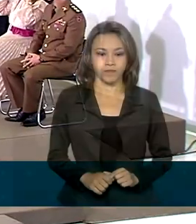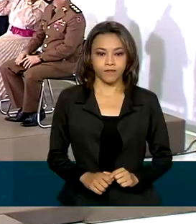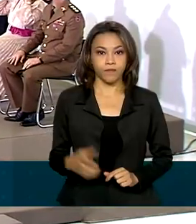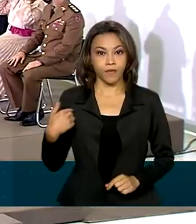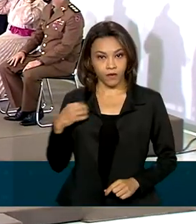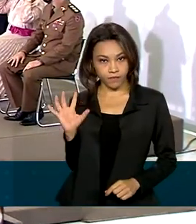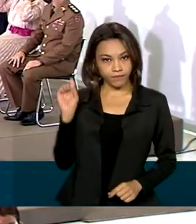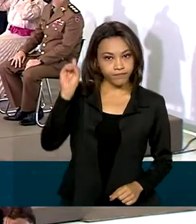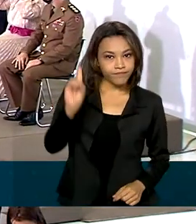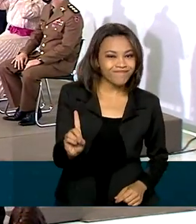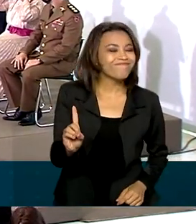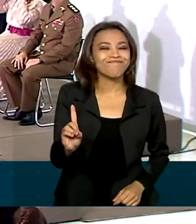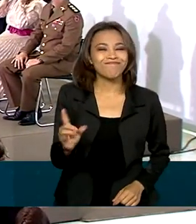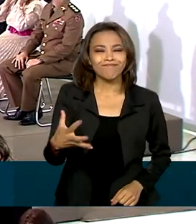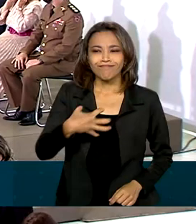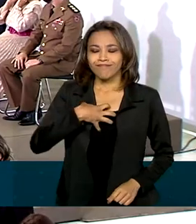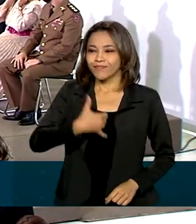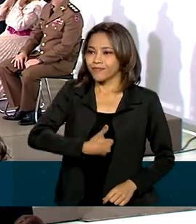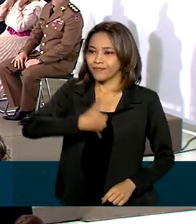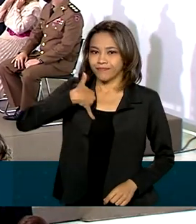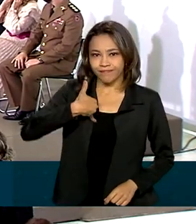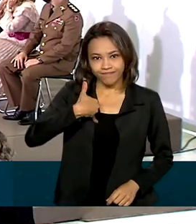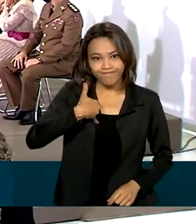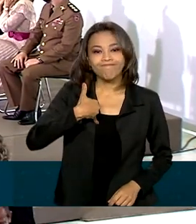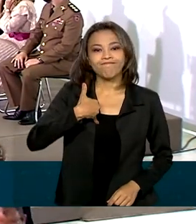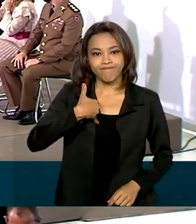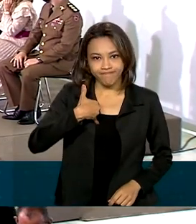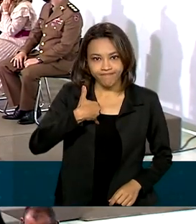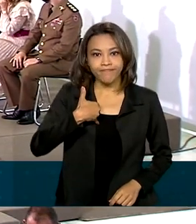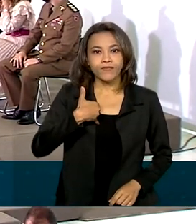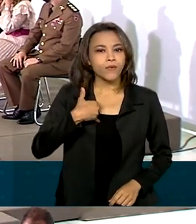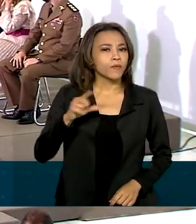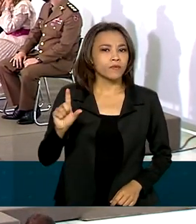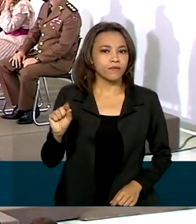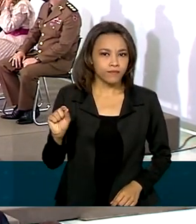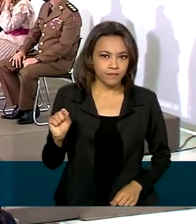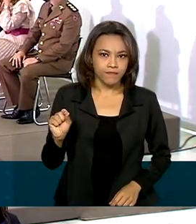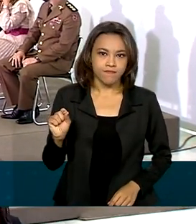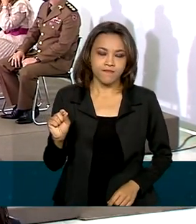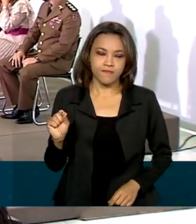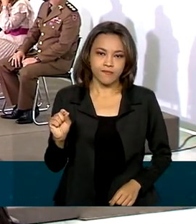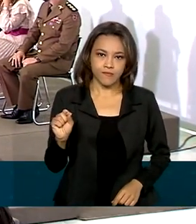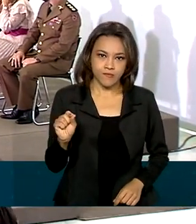estou aqui com muito orgulho de ter